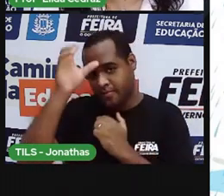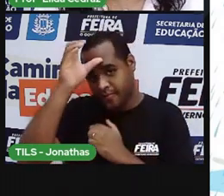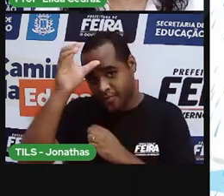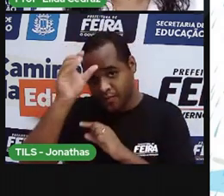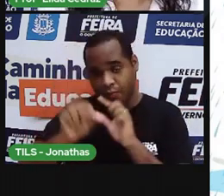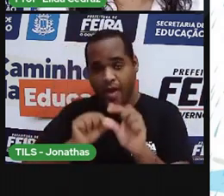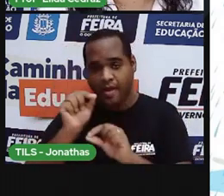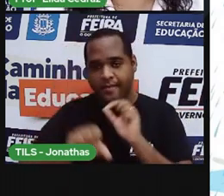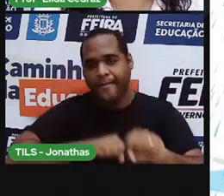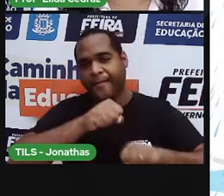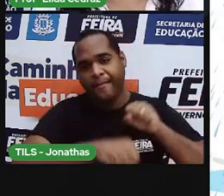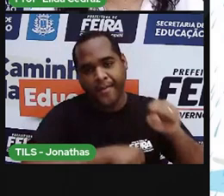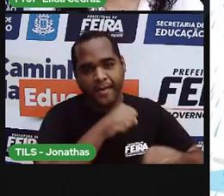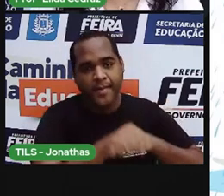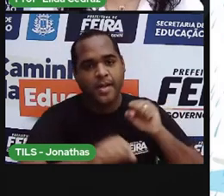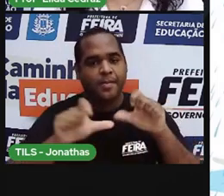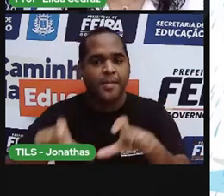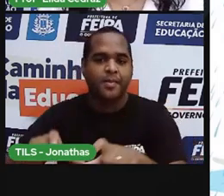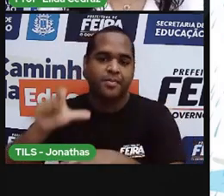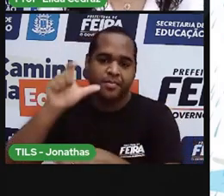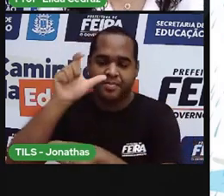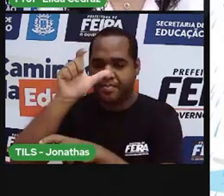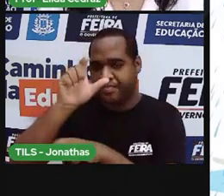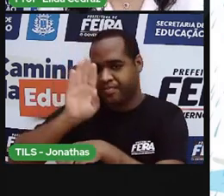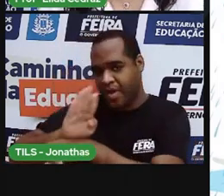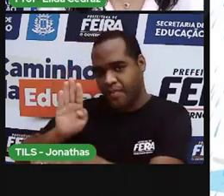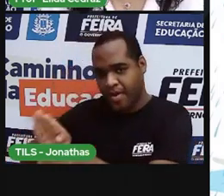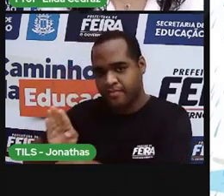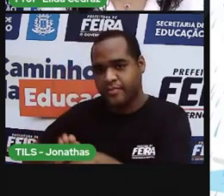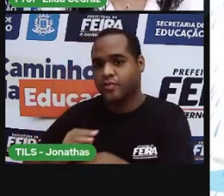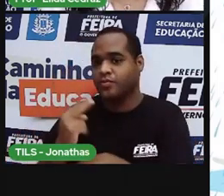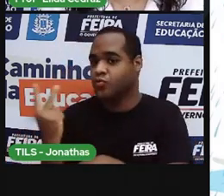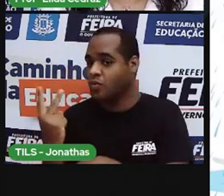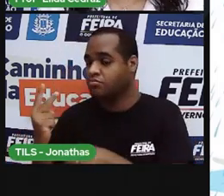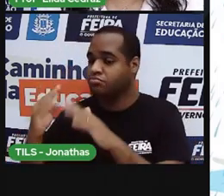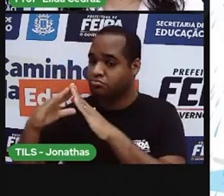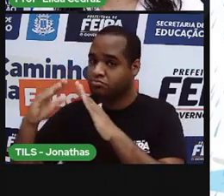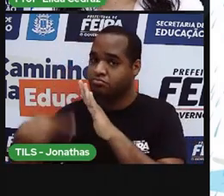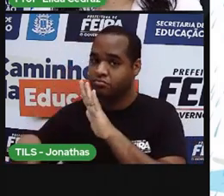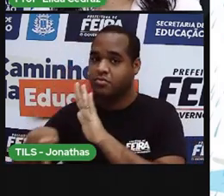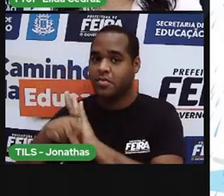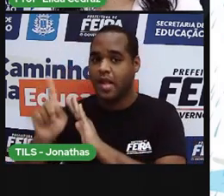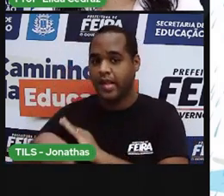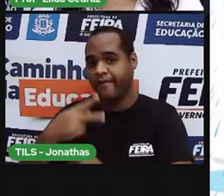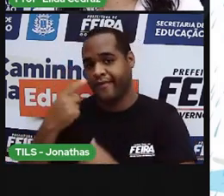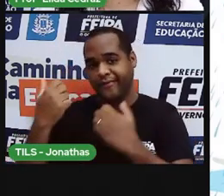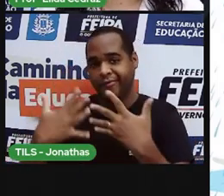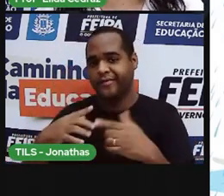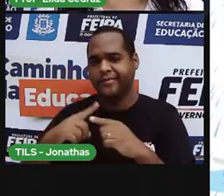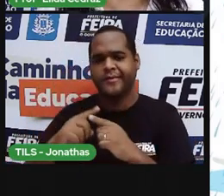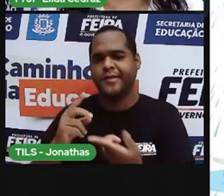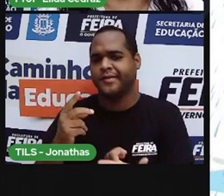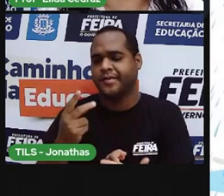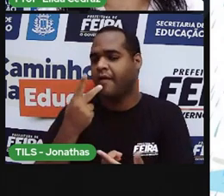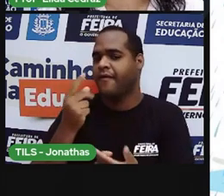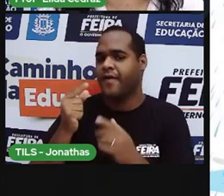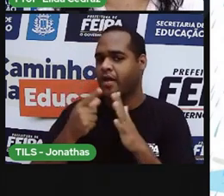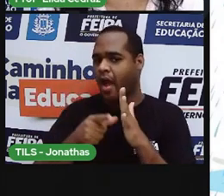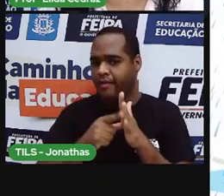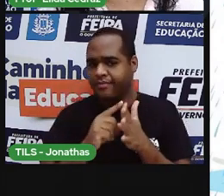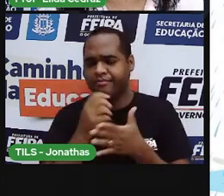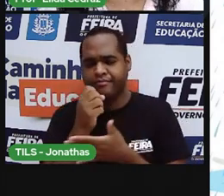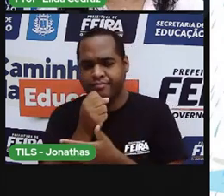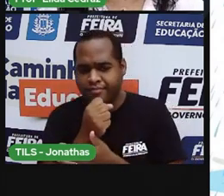tia para dar uma volta de bicicleta pelo bairro onde eles dois moro. E como estava cedo, ela